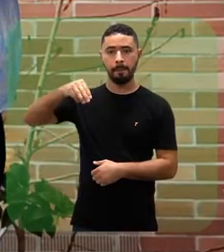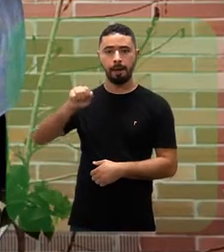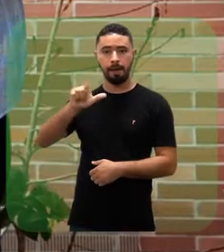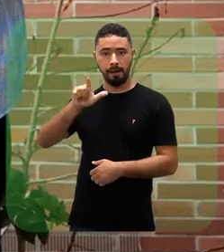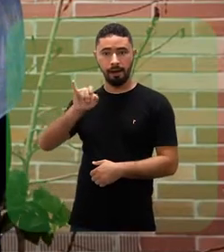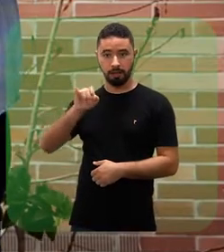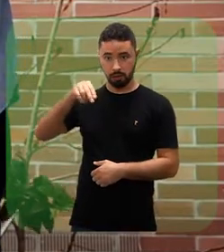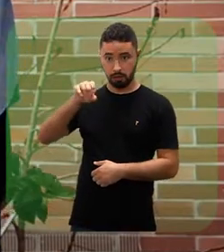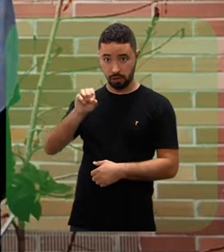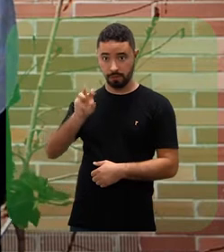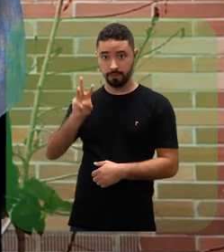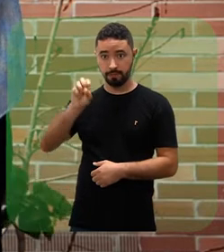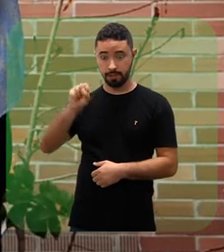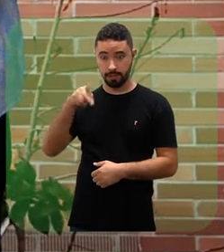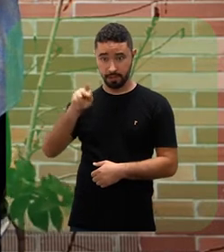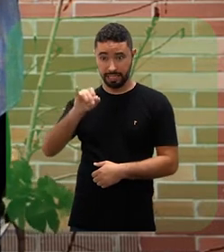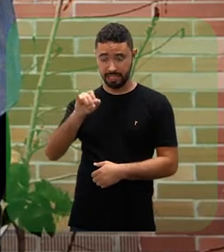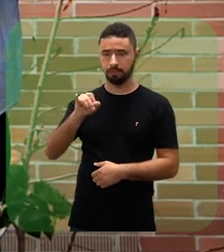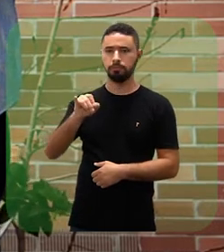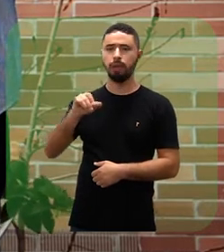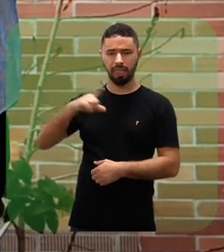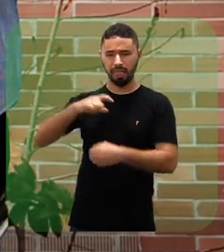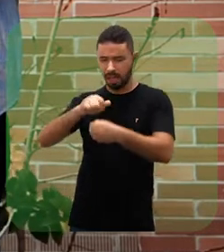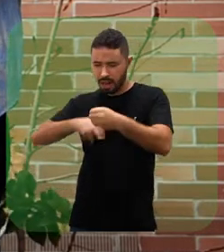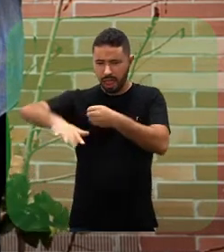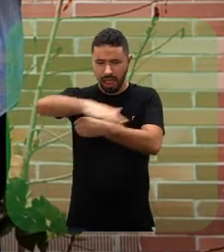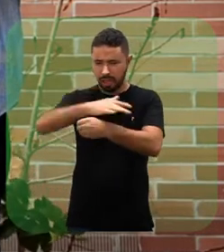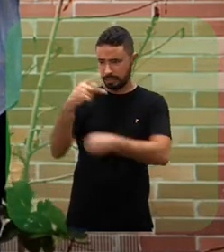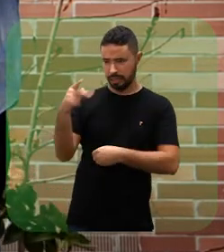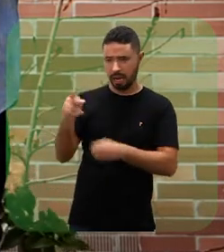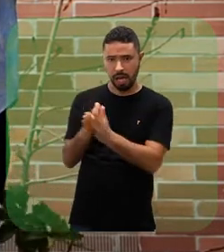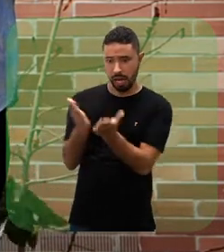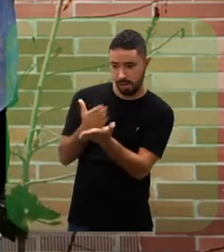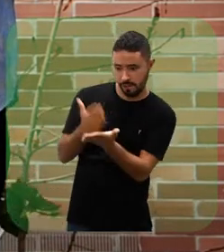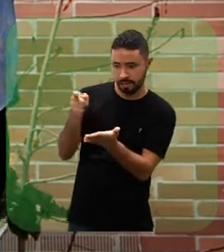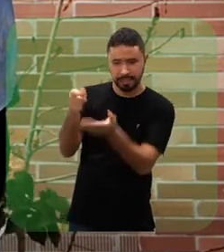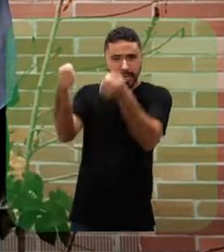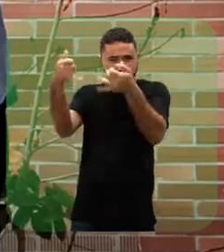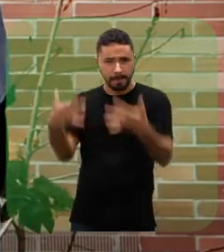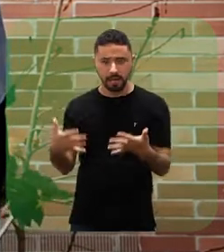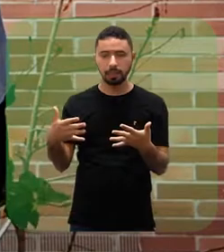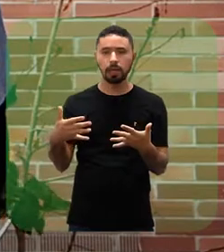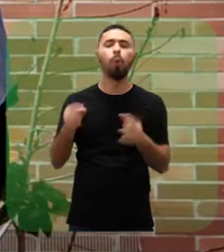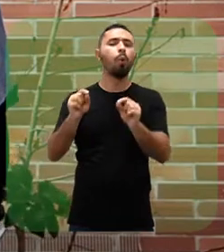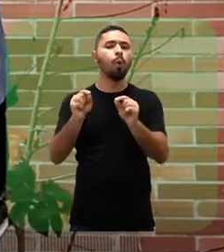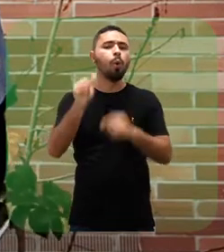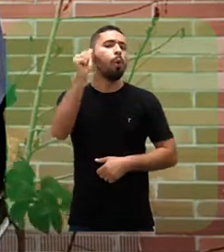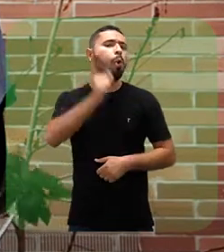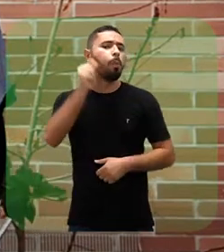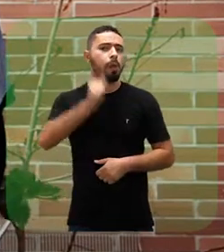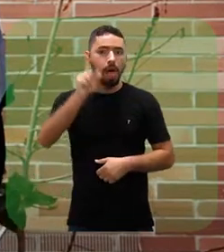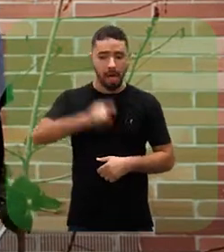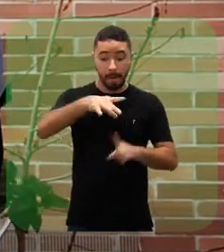cito Malinowski, a Ilha Trobriand, que ele relata no livro dele, e onde as mulheres seguem